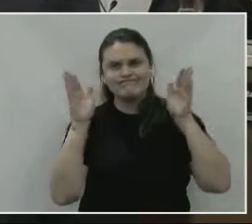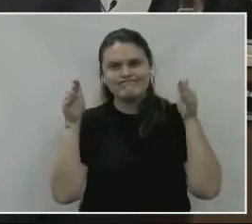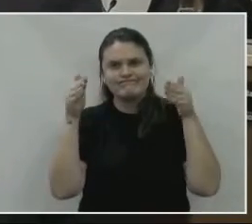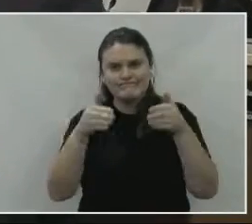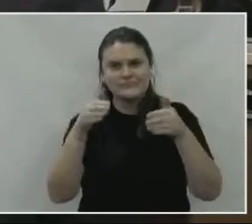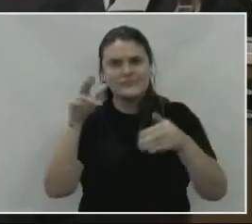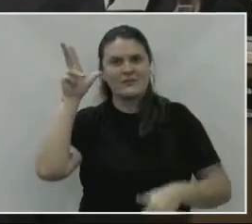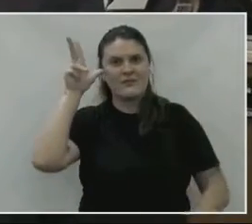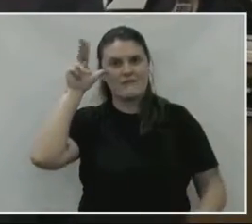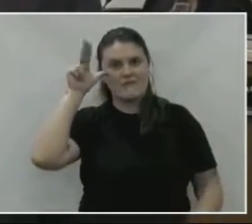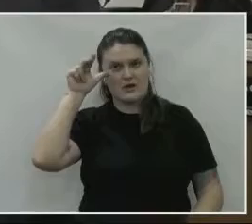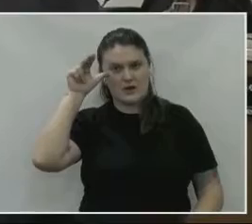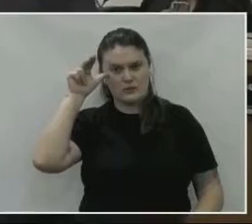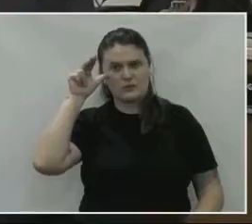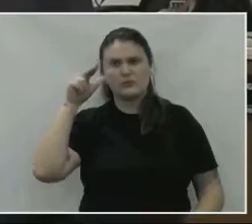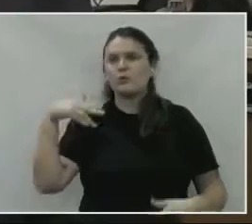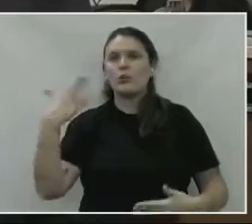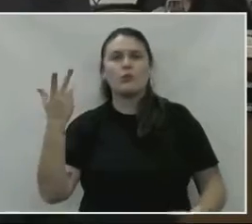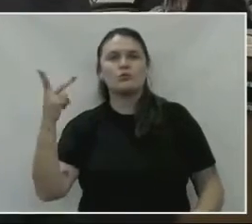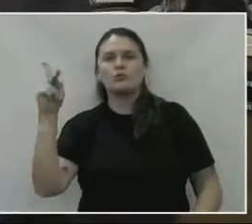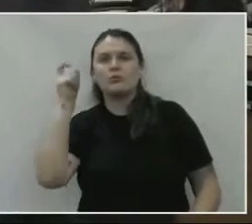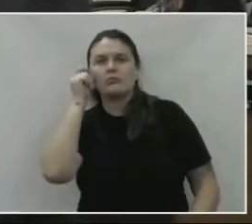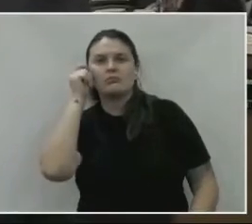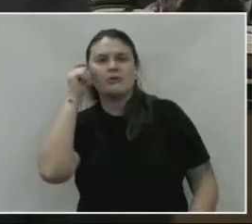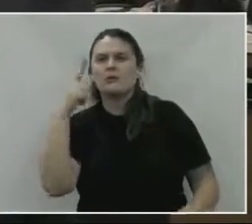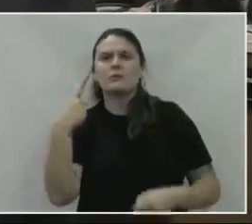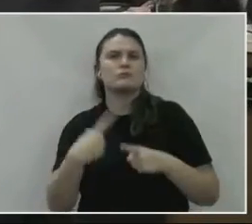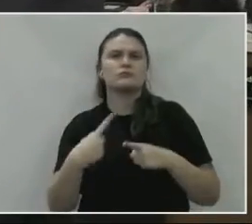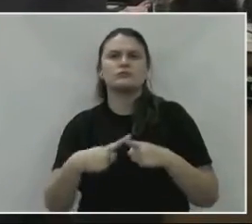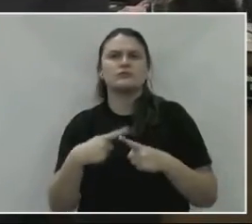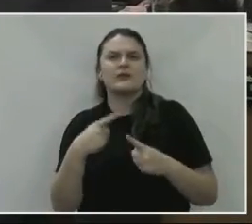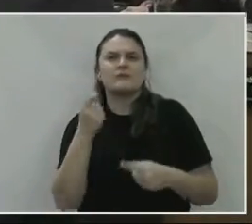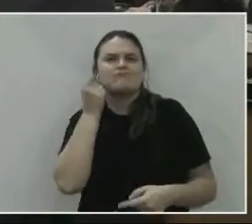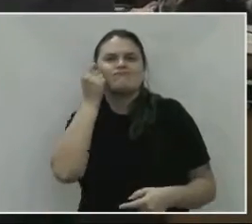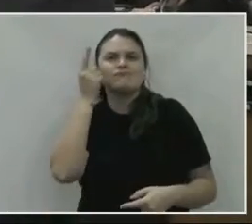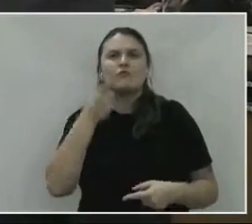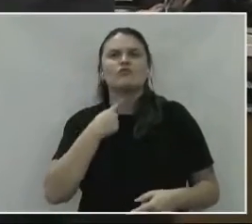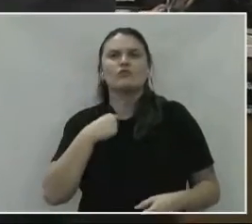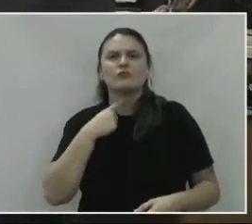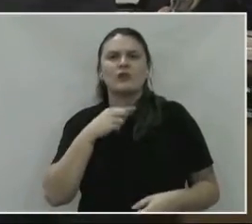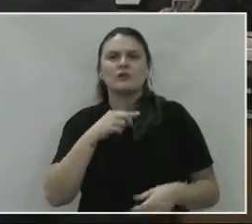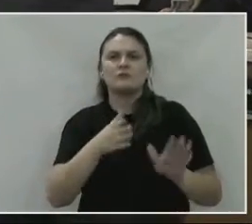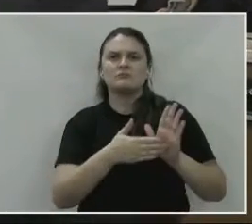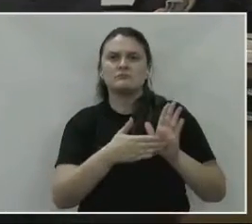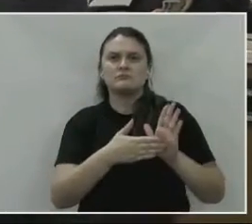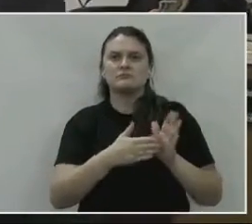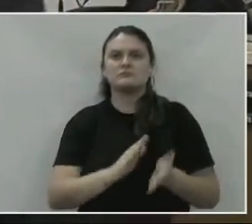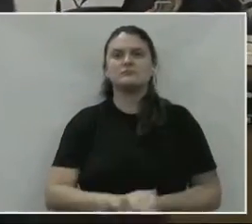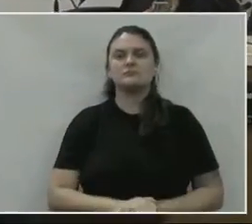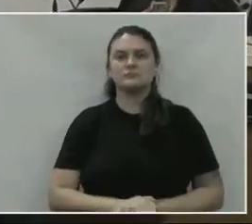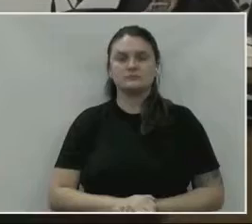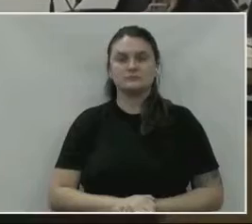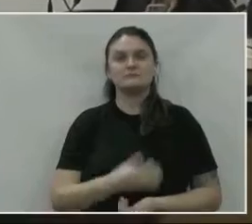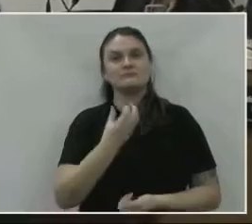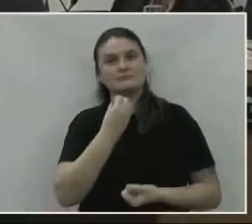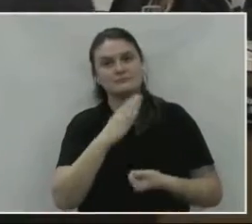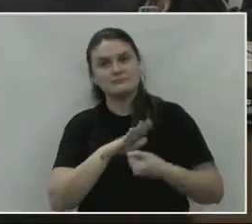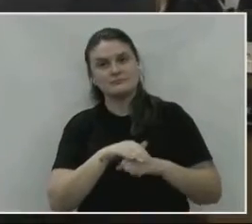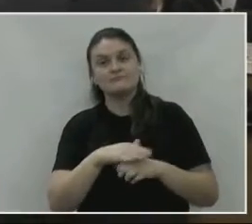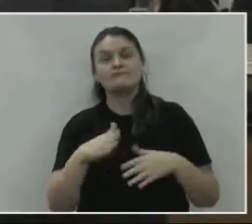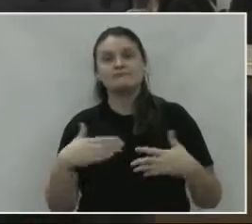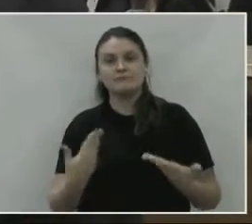em relação aos cavalos. Qual que é a sua ideia e por que surgiu essa vontade de propor o assunto? Boa noite. Boa noite.